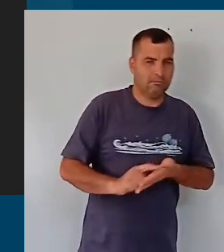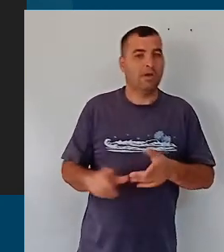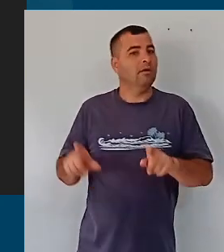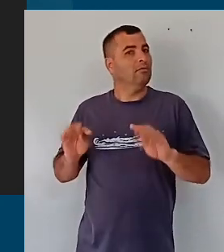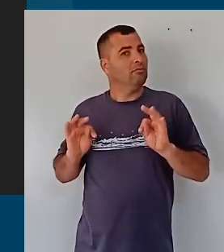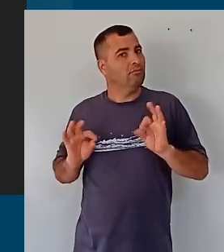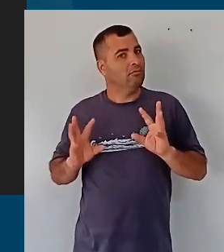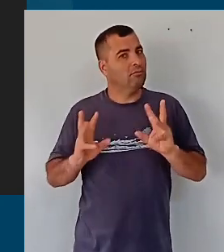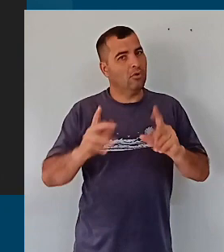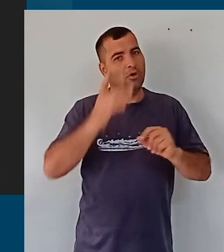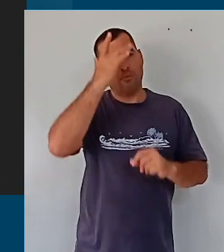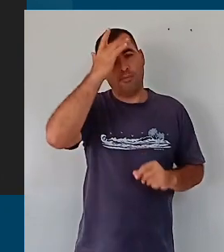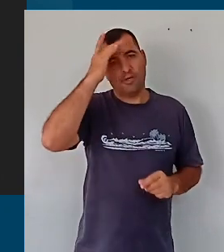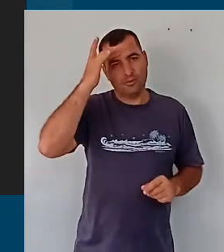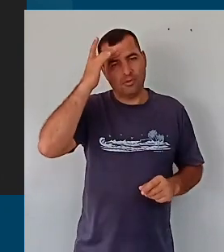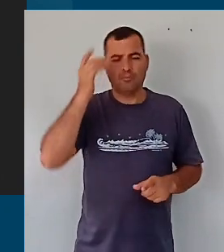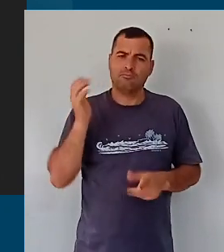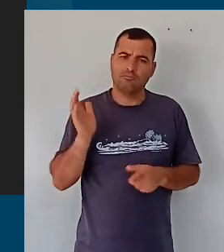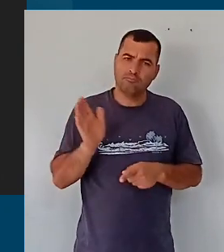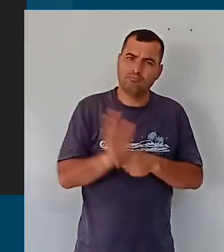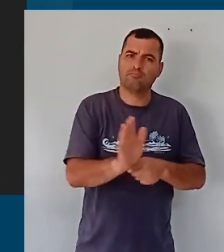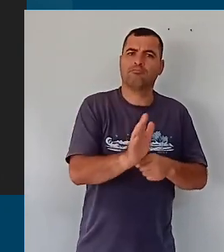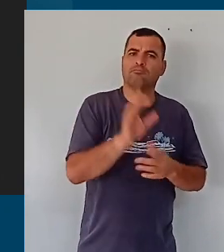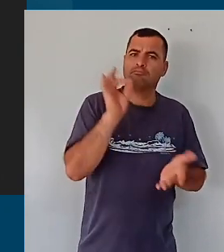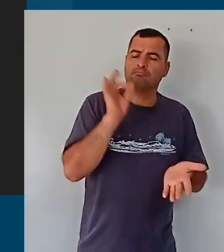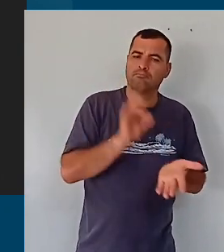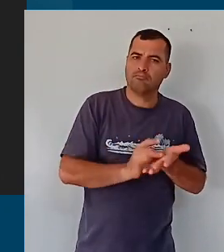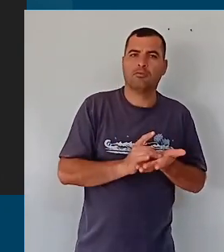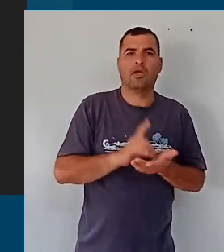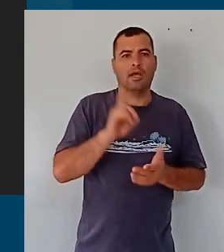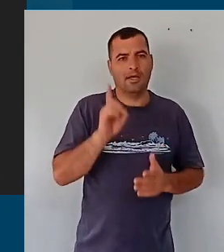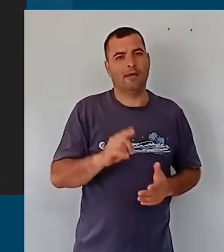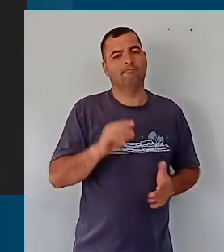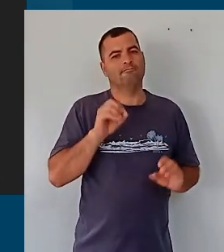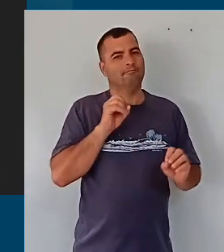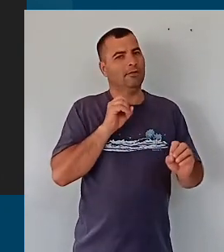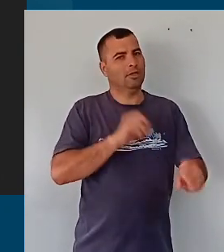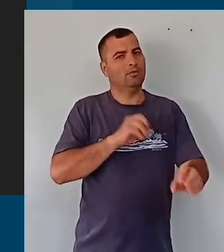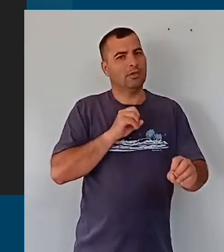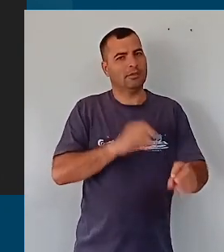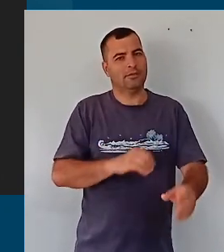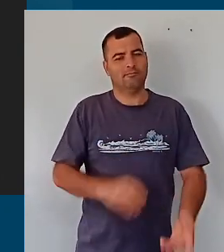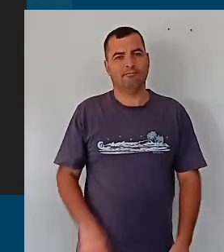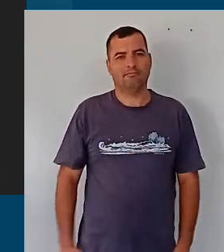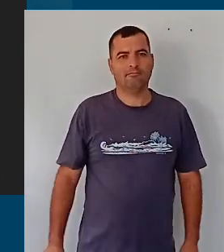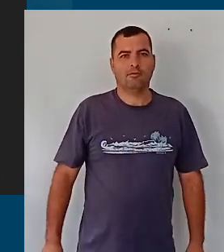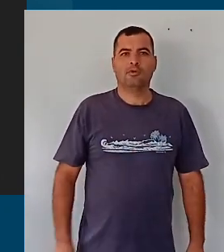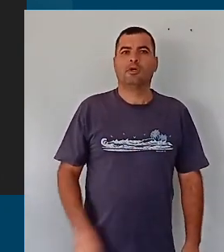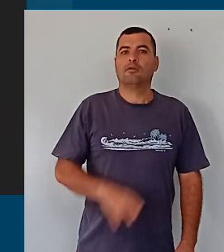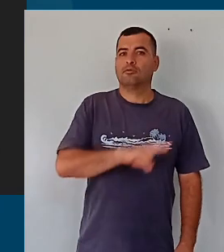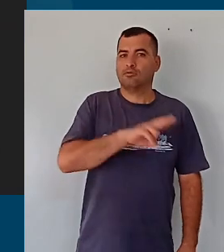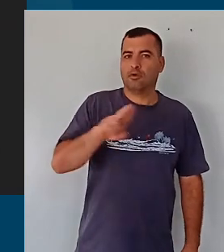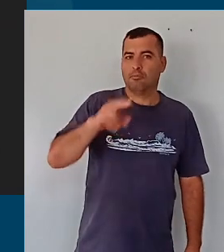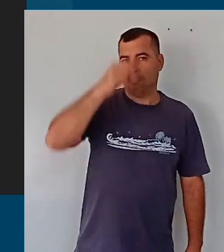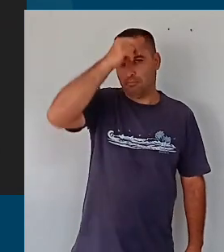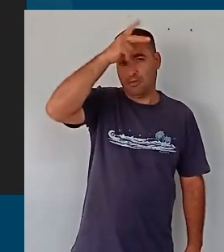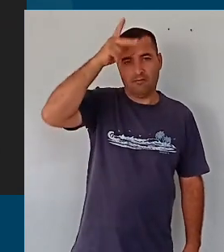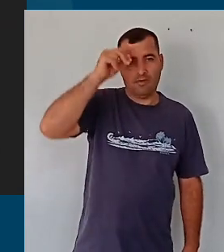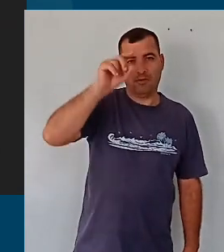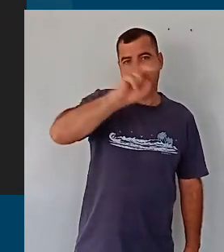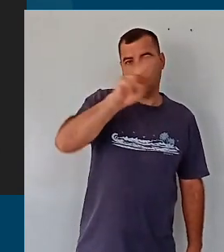compõem esse organismo vivo que é a educação. Quero aqui, em nome do prefeito